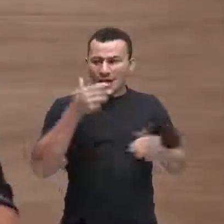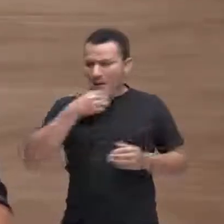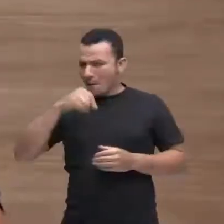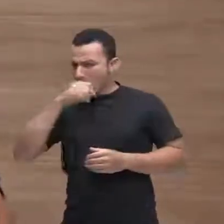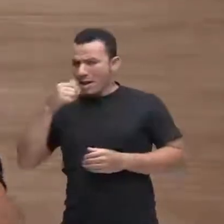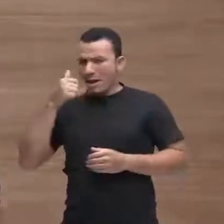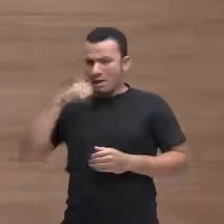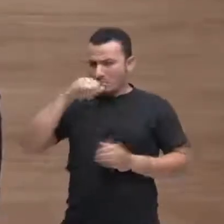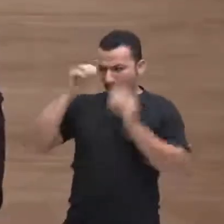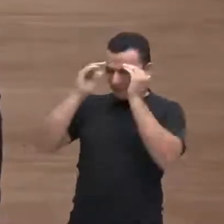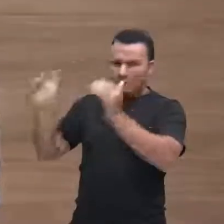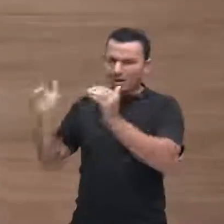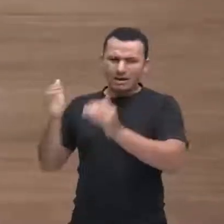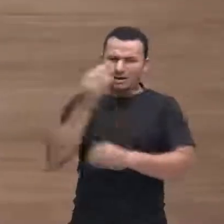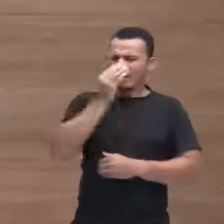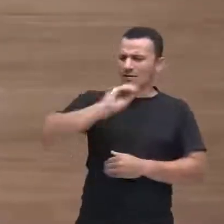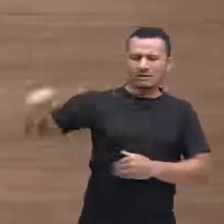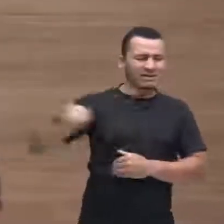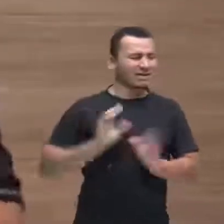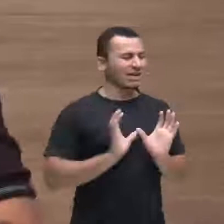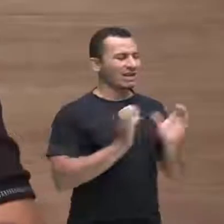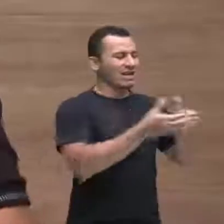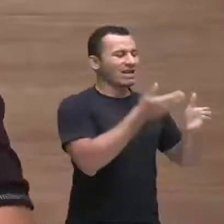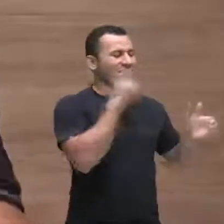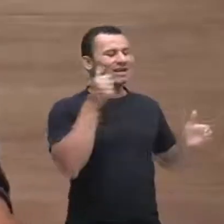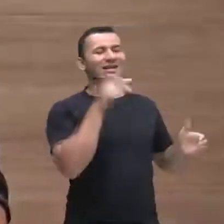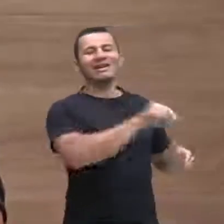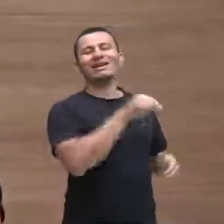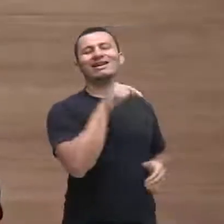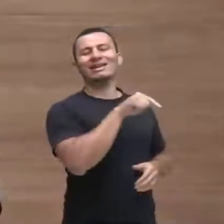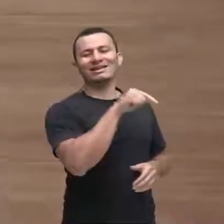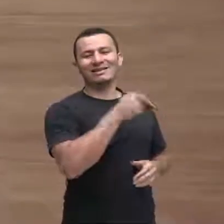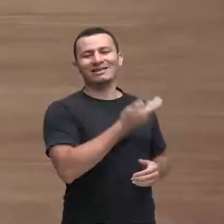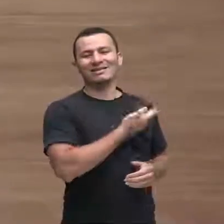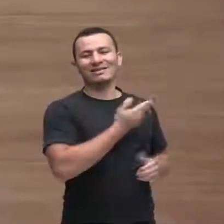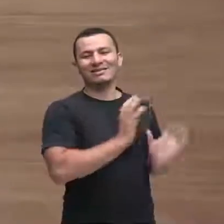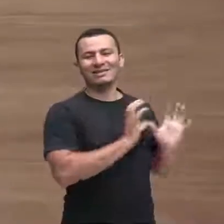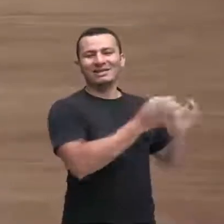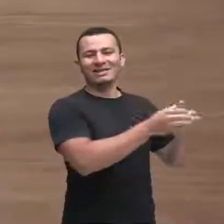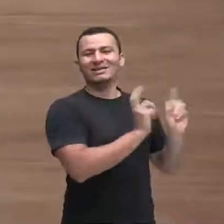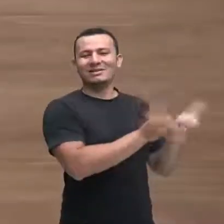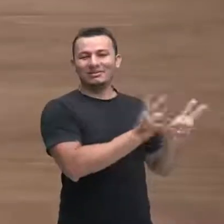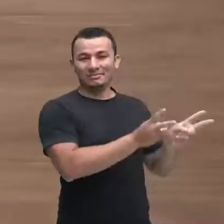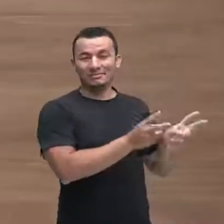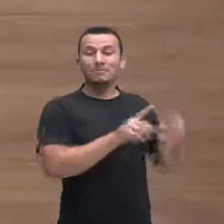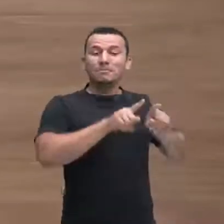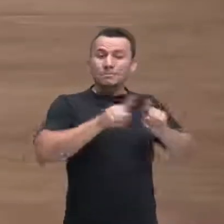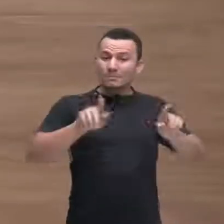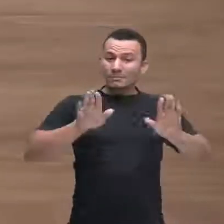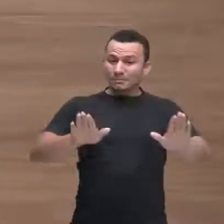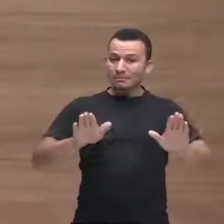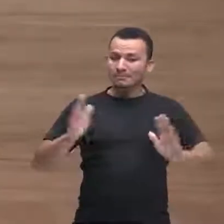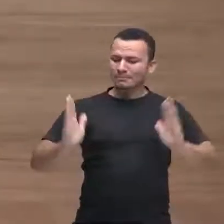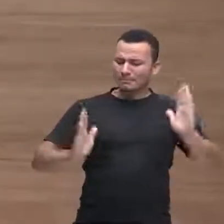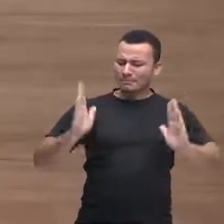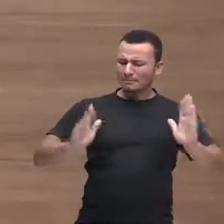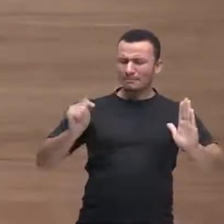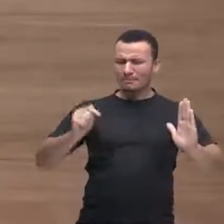sua tribo, ele escuta aqueles com quem ele convive. Só que, neste período que nós estamos atravessando, essas